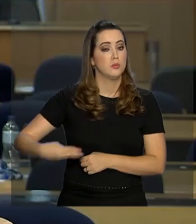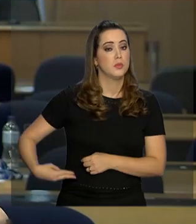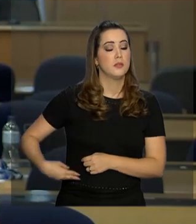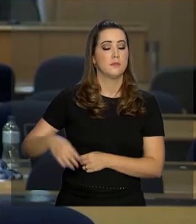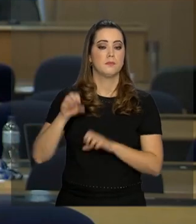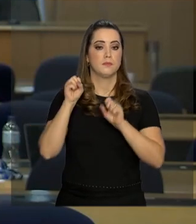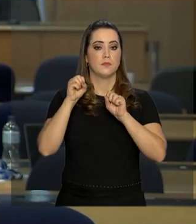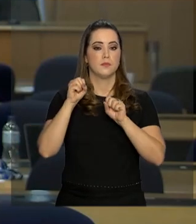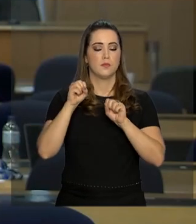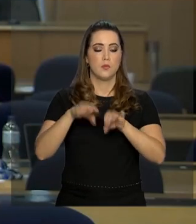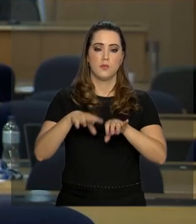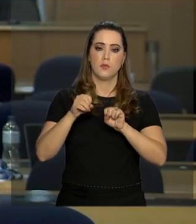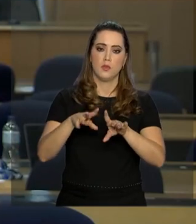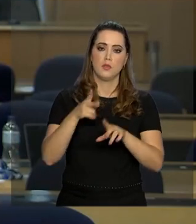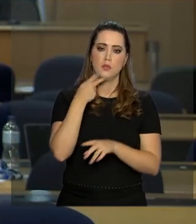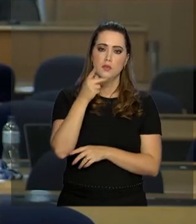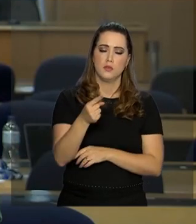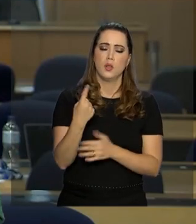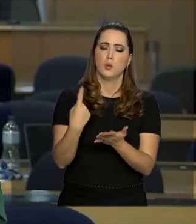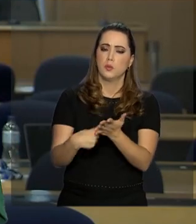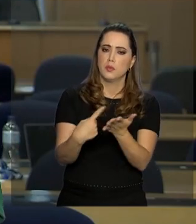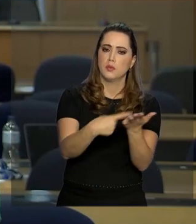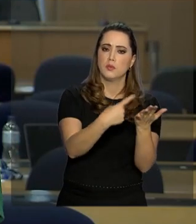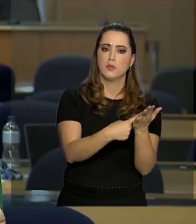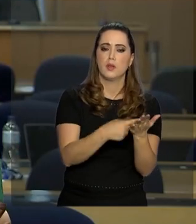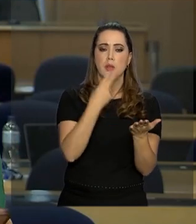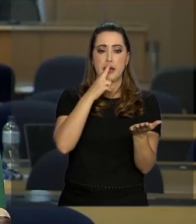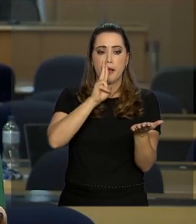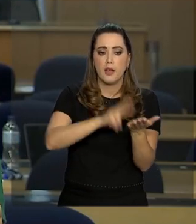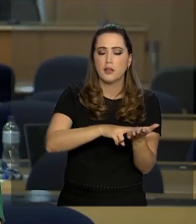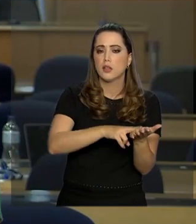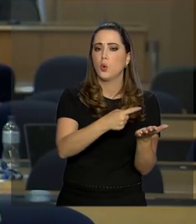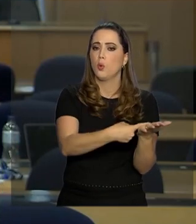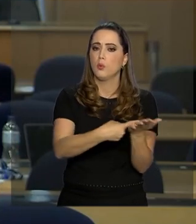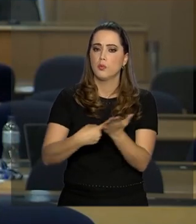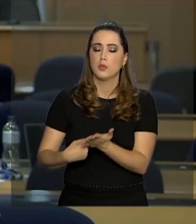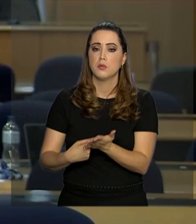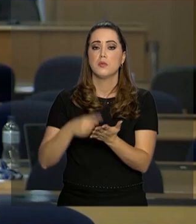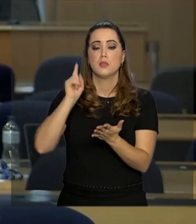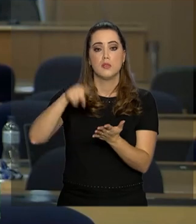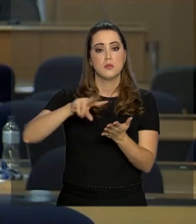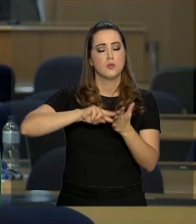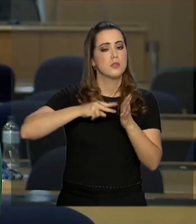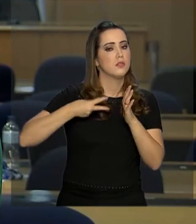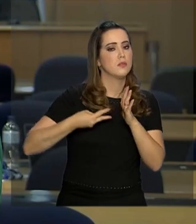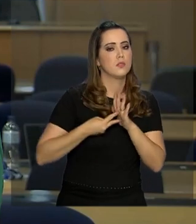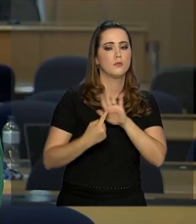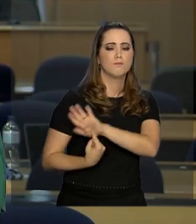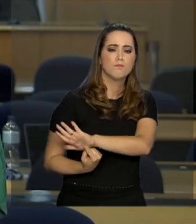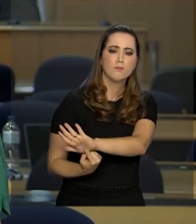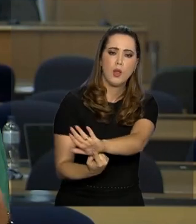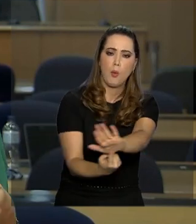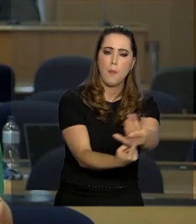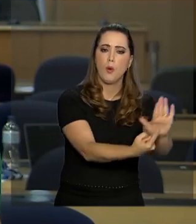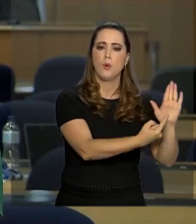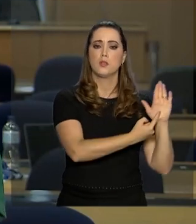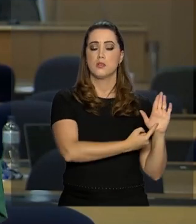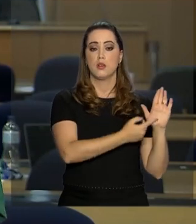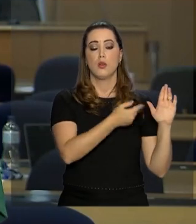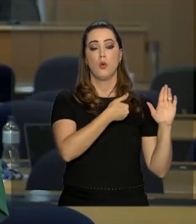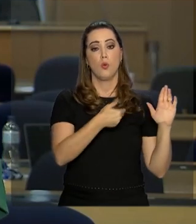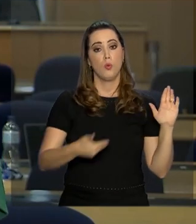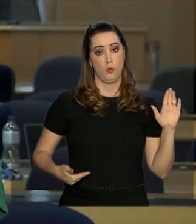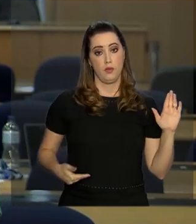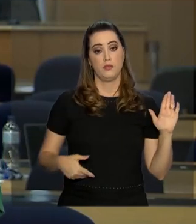educação, Ricardo Vélez, ele afirmou que essa carta compromisso, ela é simbólica No sentido de mostrar o compromisso do